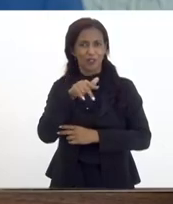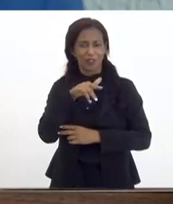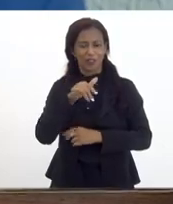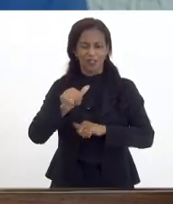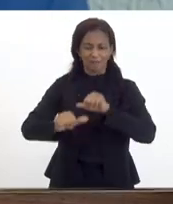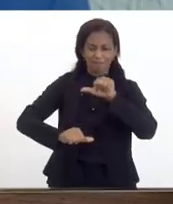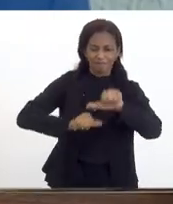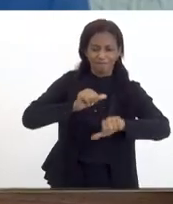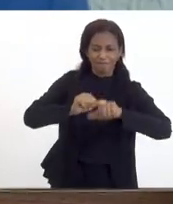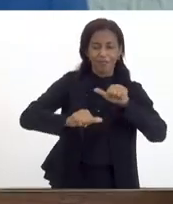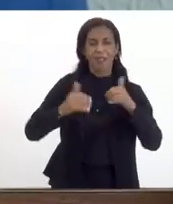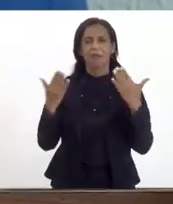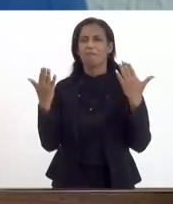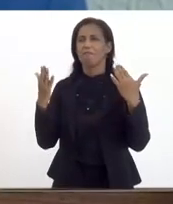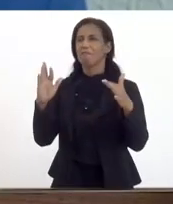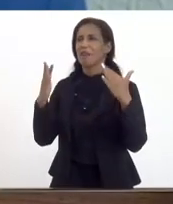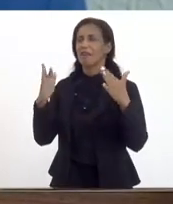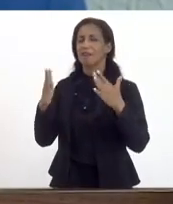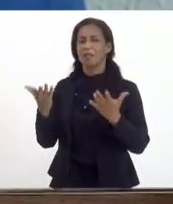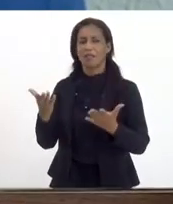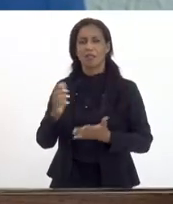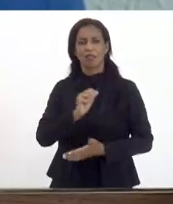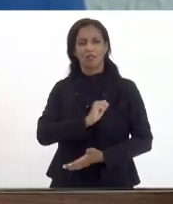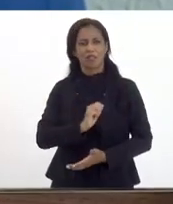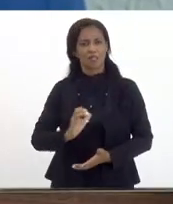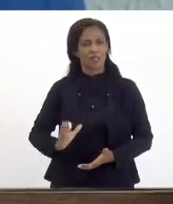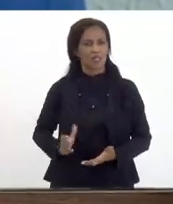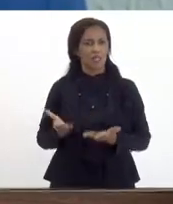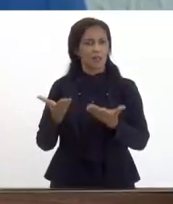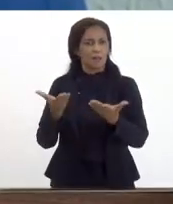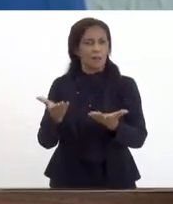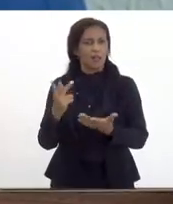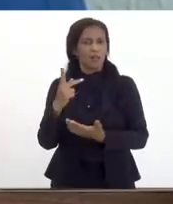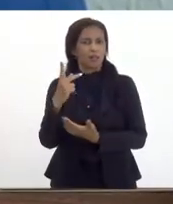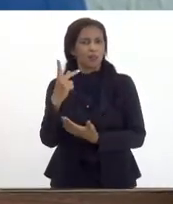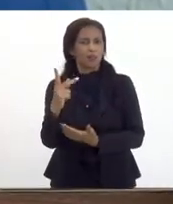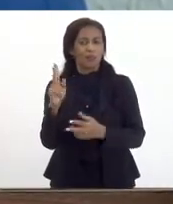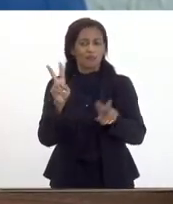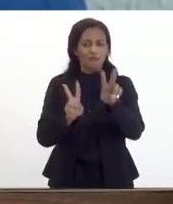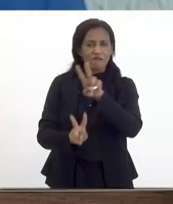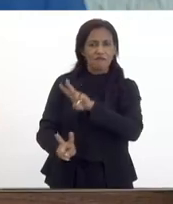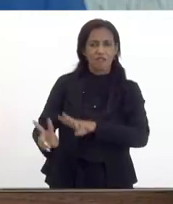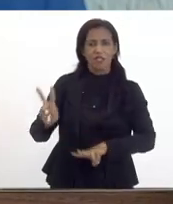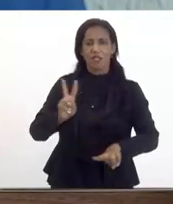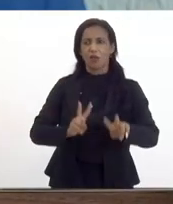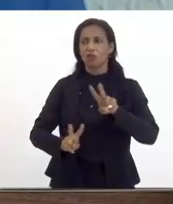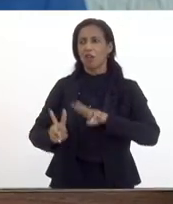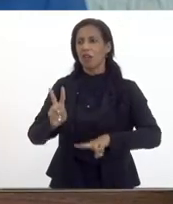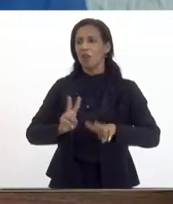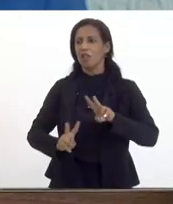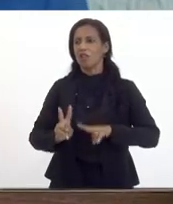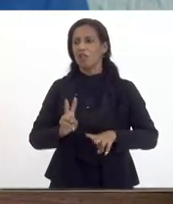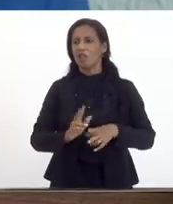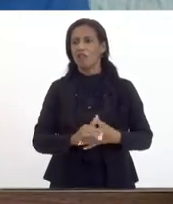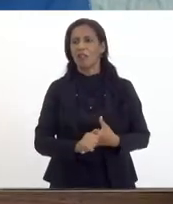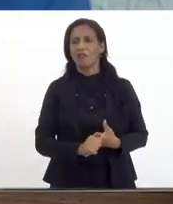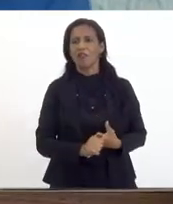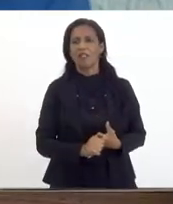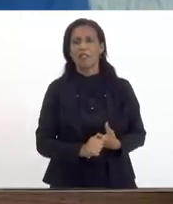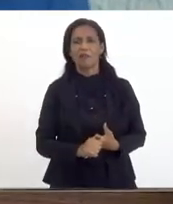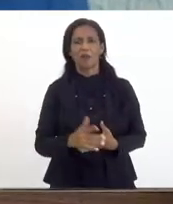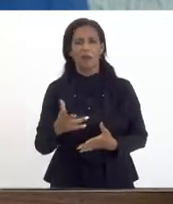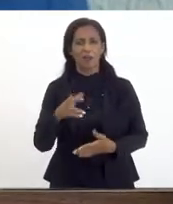parabenizo ao presidente André Siciliano pela sua visão dessa da rota